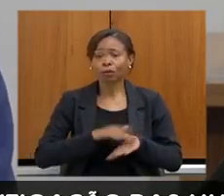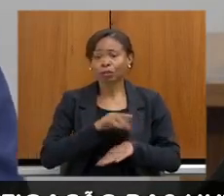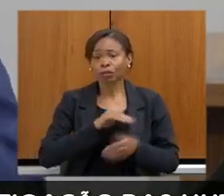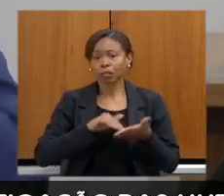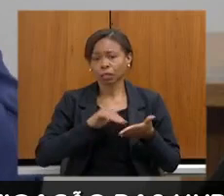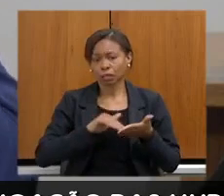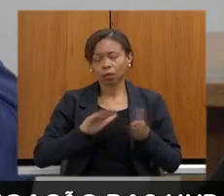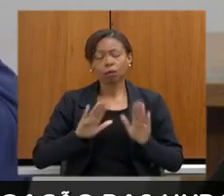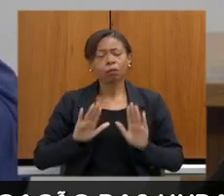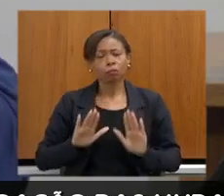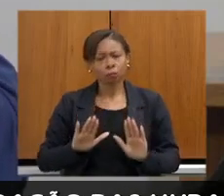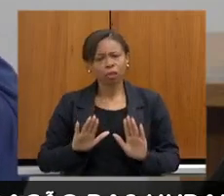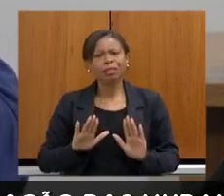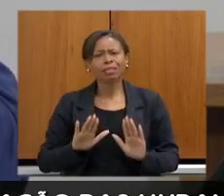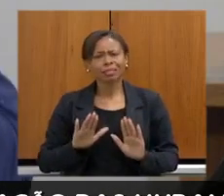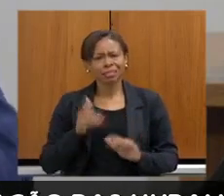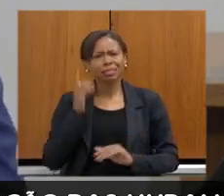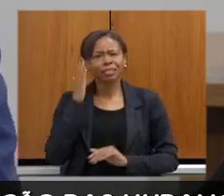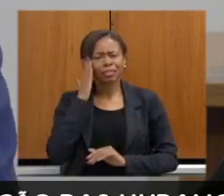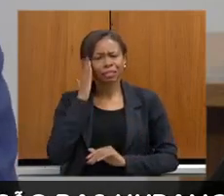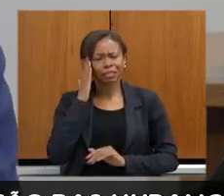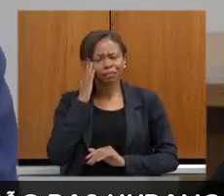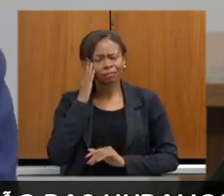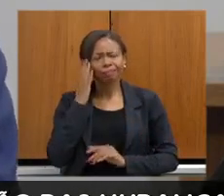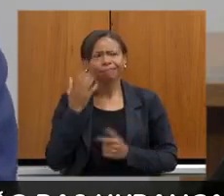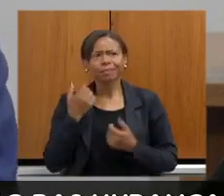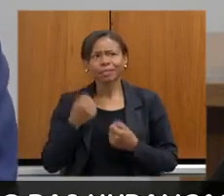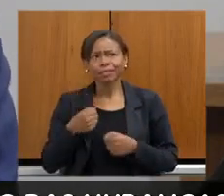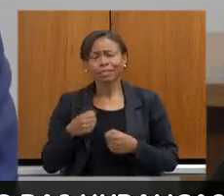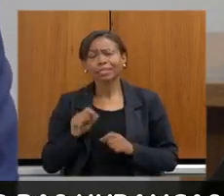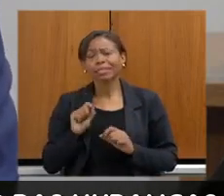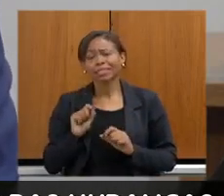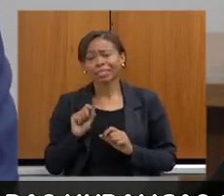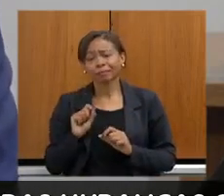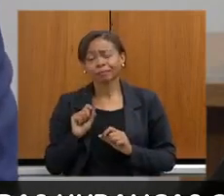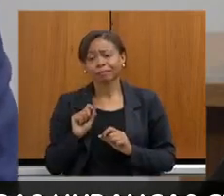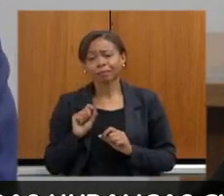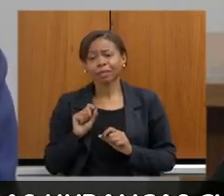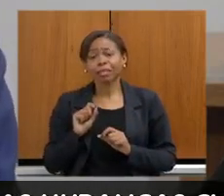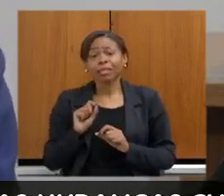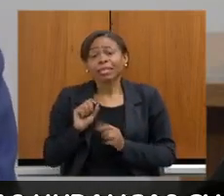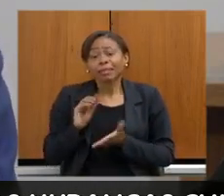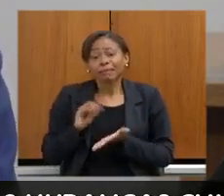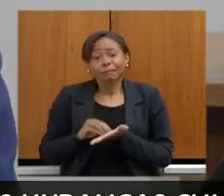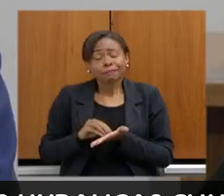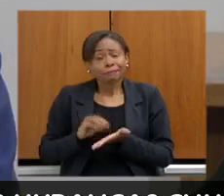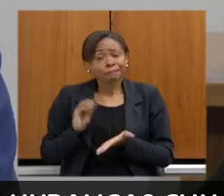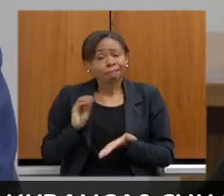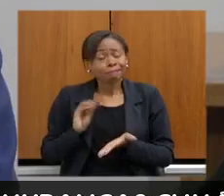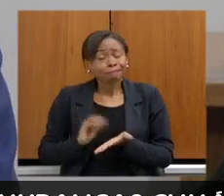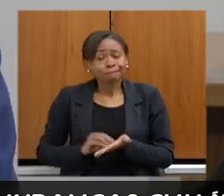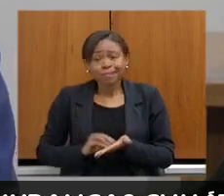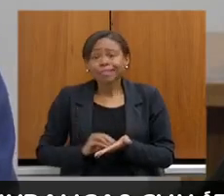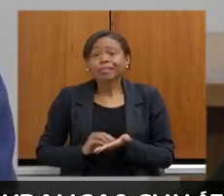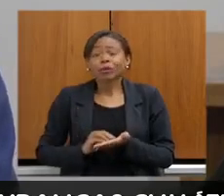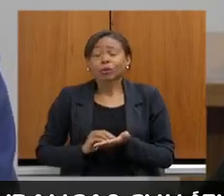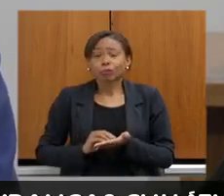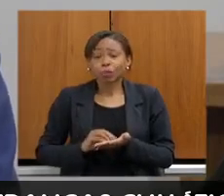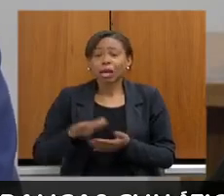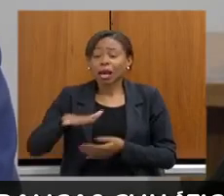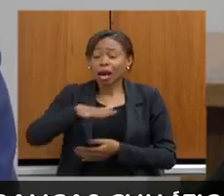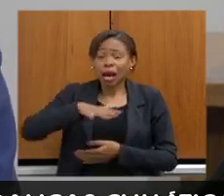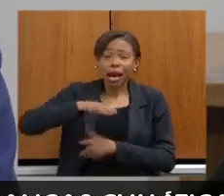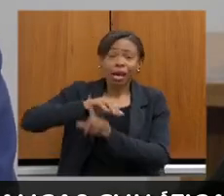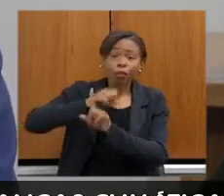existe uma necessidade, uma grande necessidade de um reconhecimento da sociedade